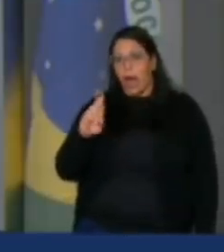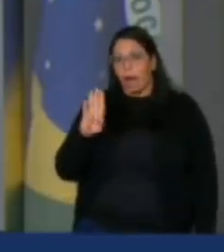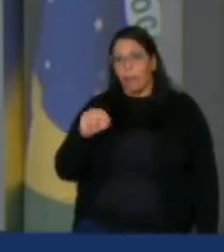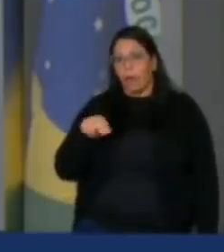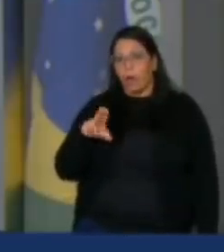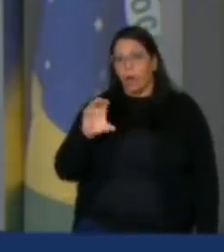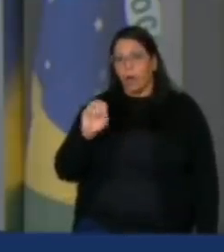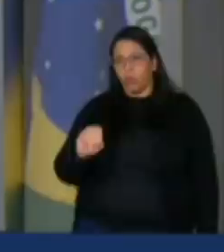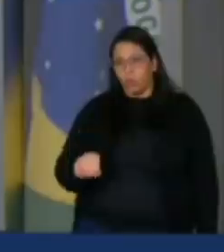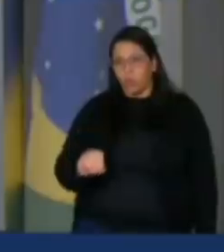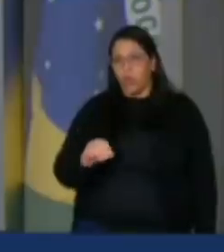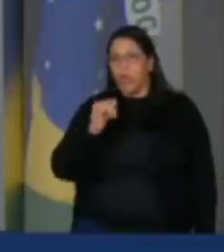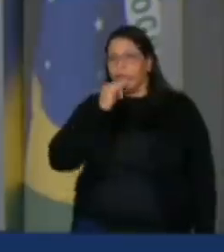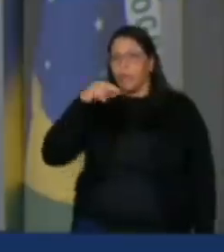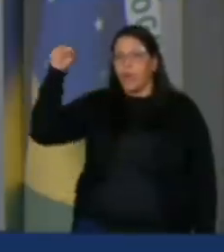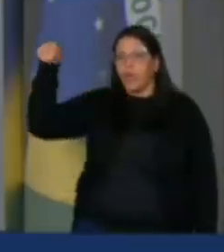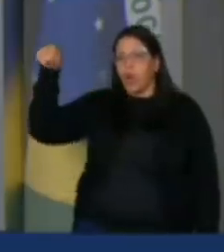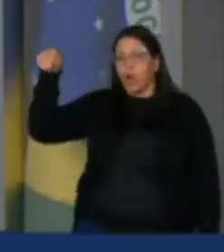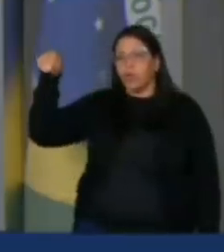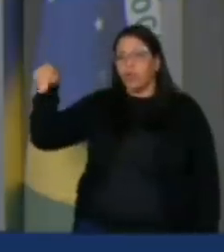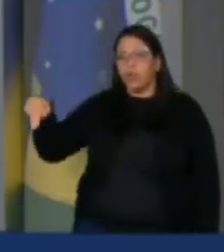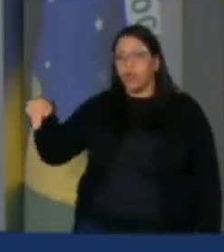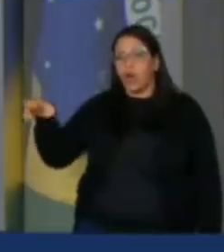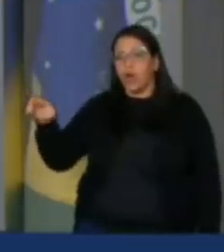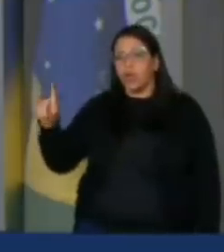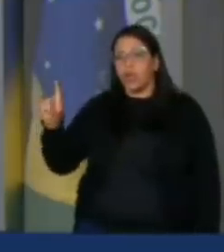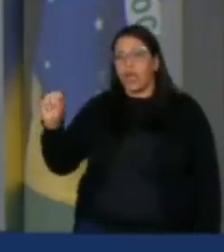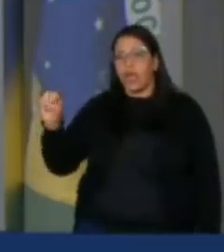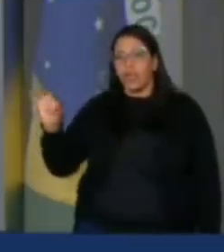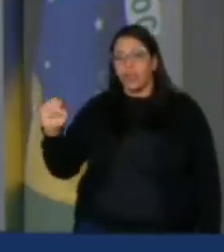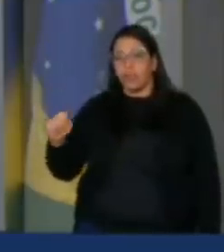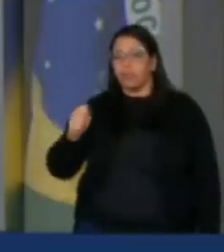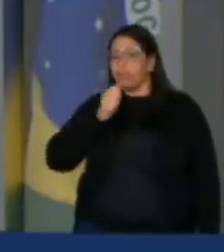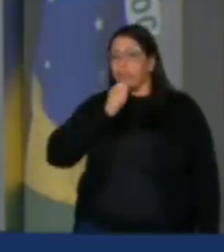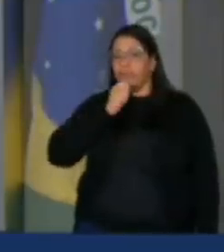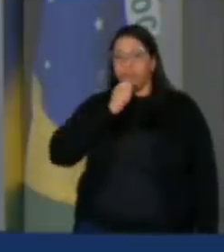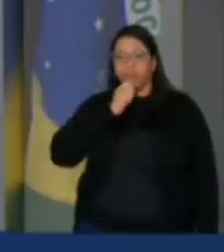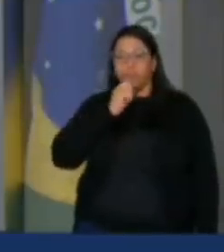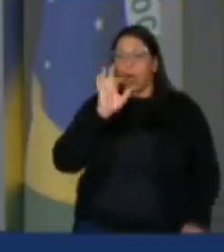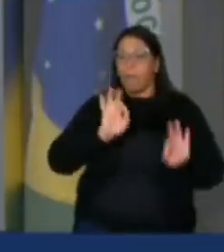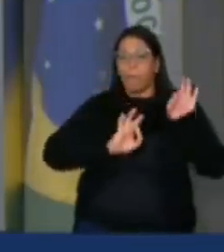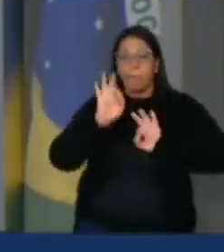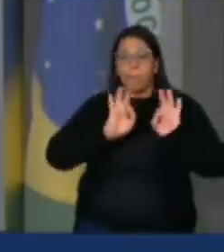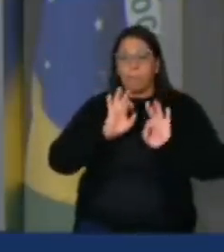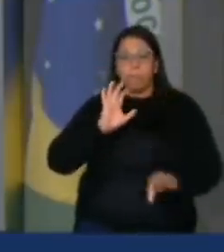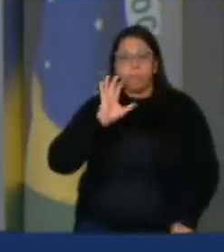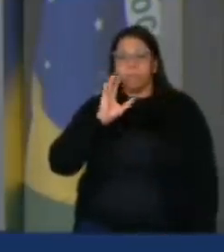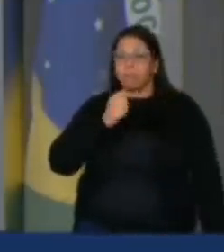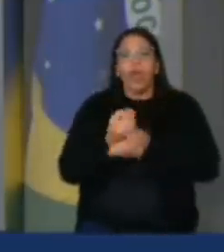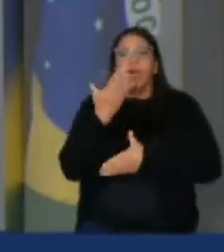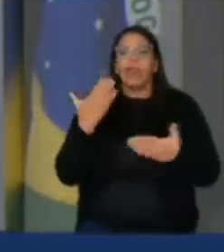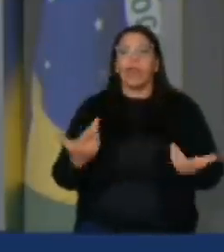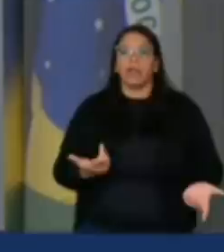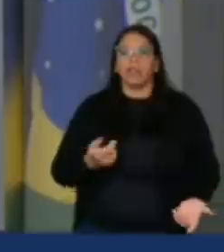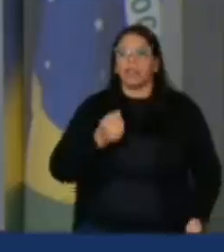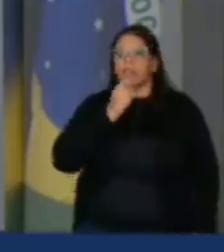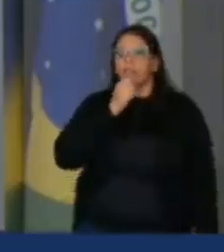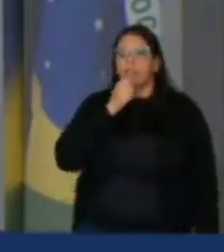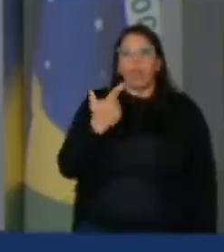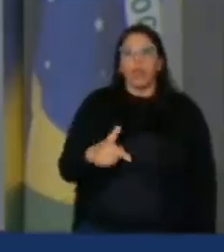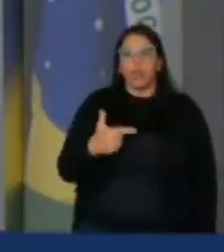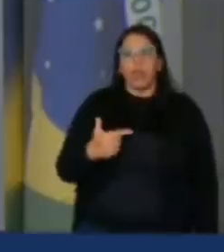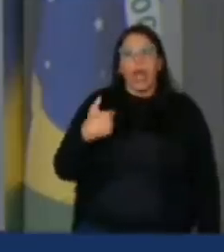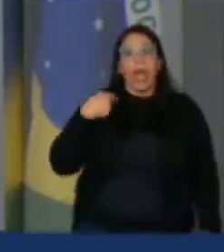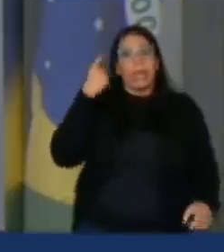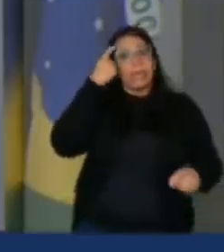regiões Norte e Nordeste, elas não estão preparadas por enquanto para vir esse crédito, esse mercado obrigatório de crédito de carbono. Então, a gente